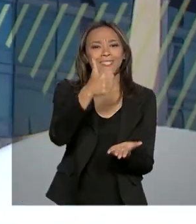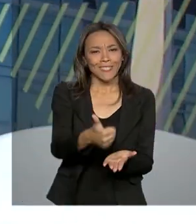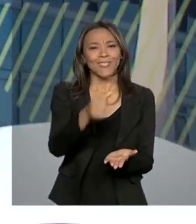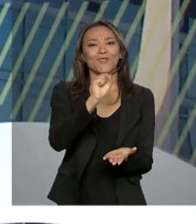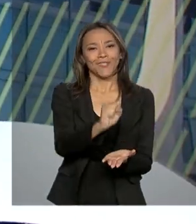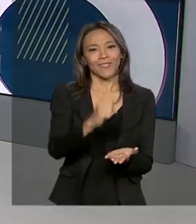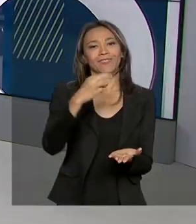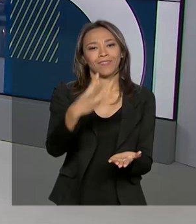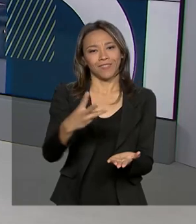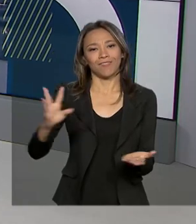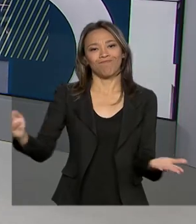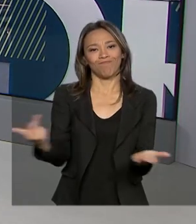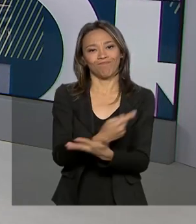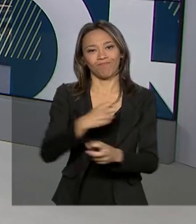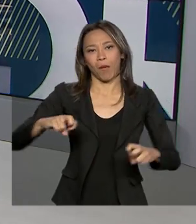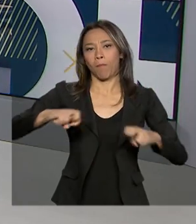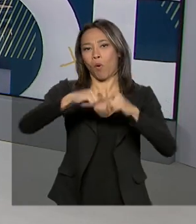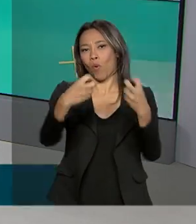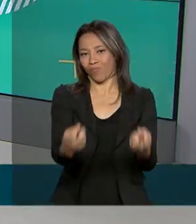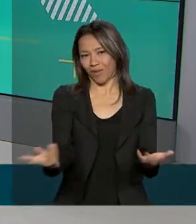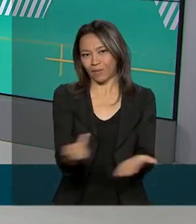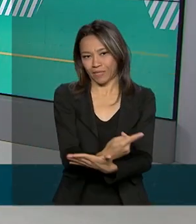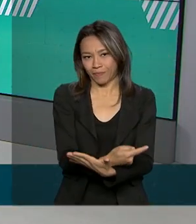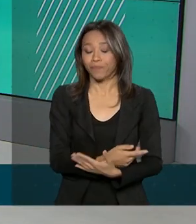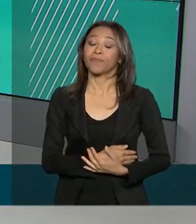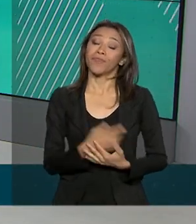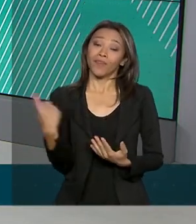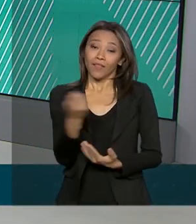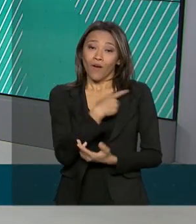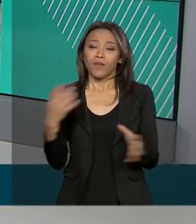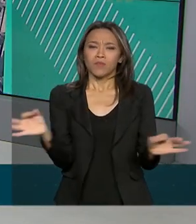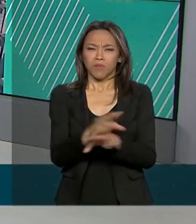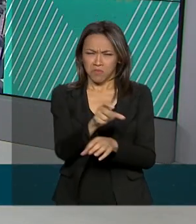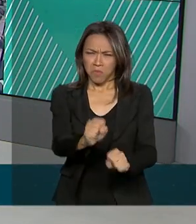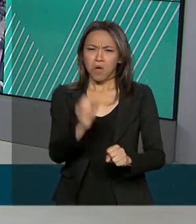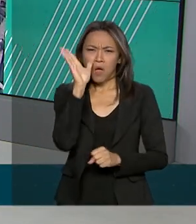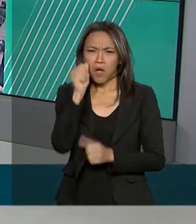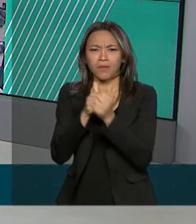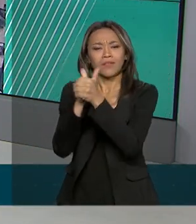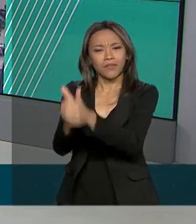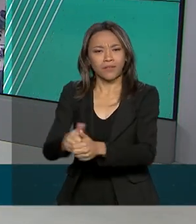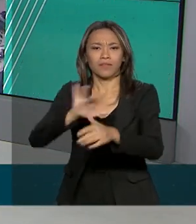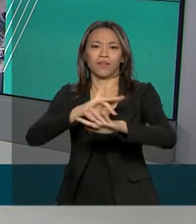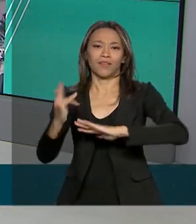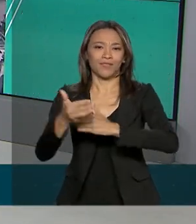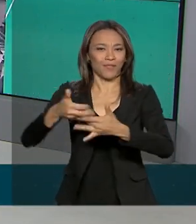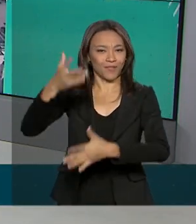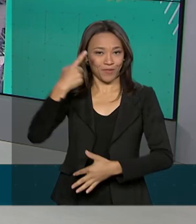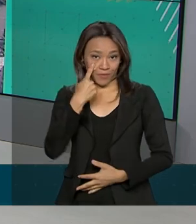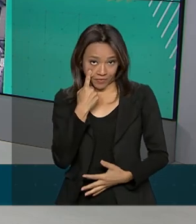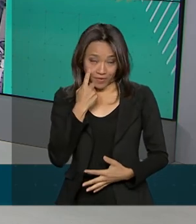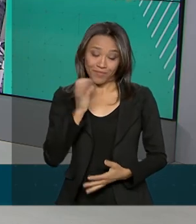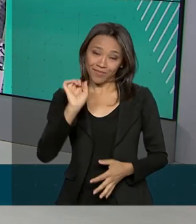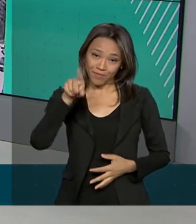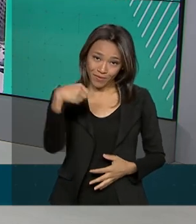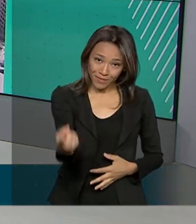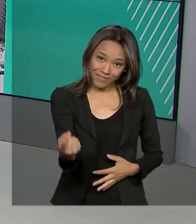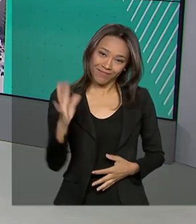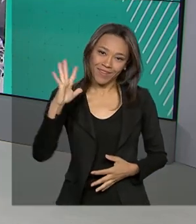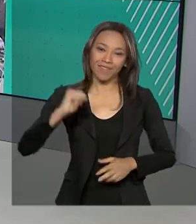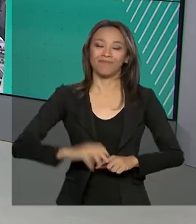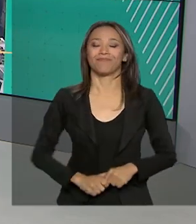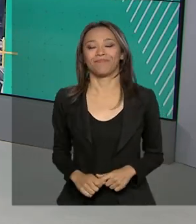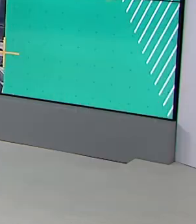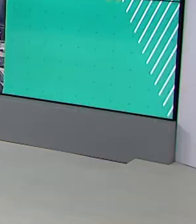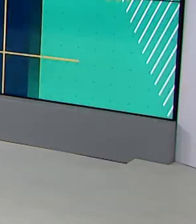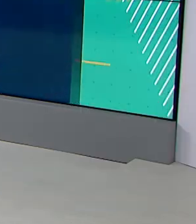acidentes. A gente fica por aqui. Você pode nos acompanhar também pelas redes sociais. Nos vemos então na próxima edição. Até lá.